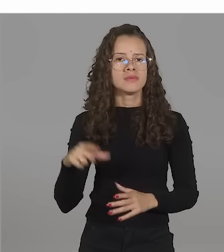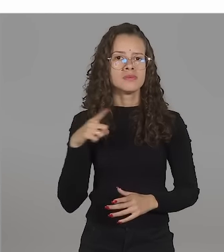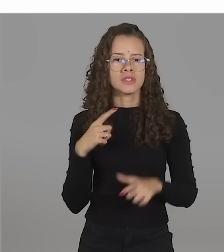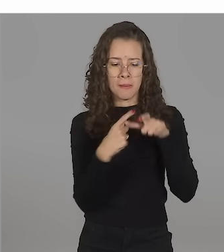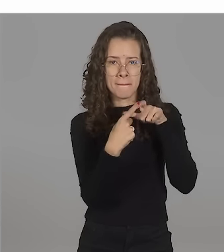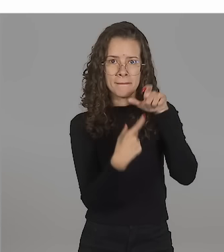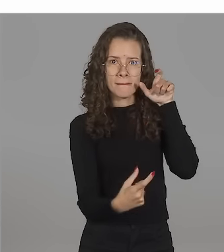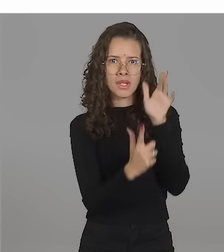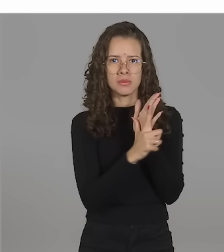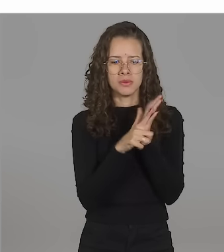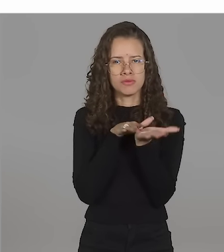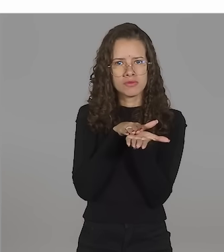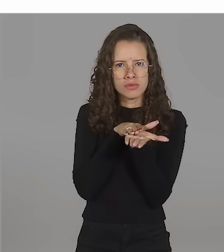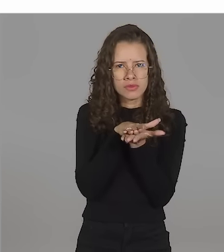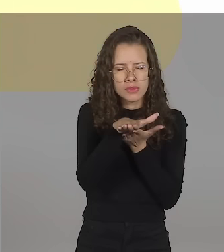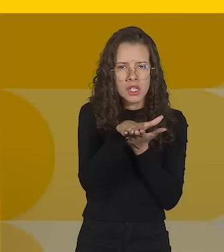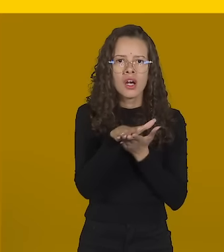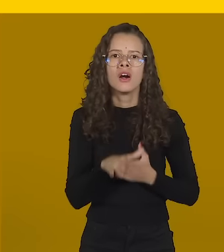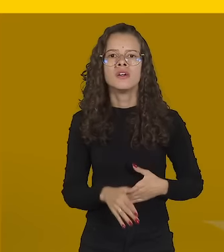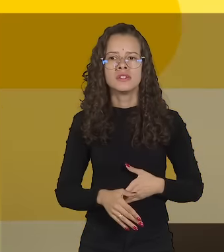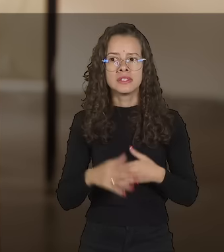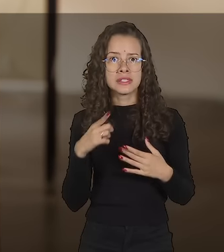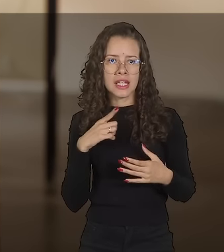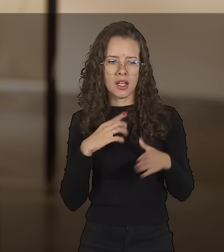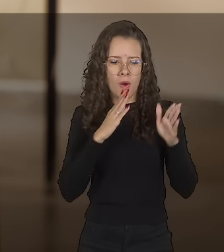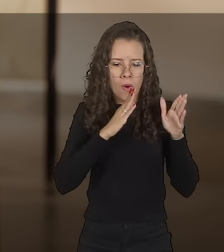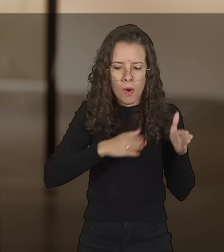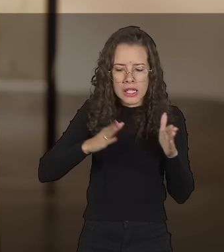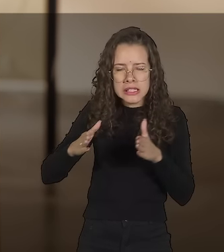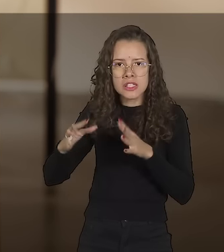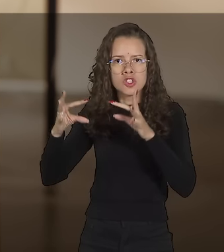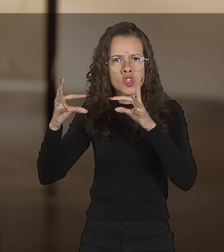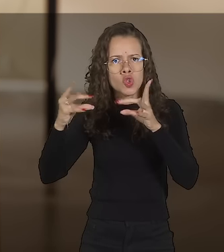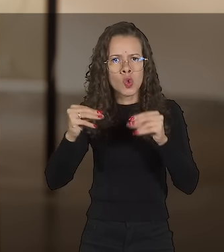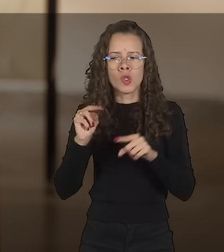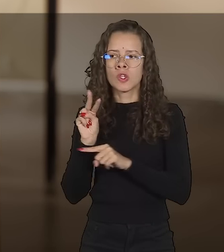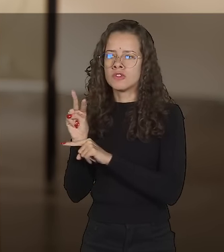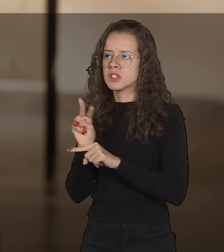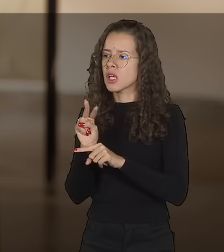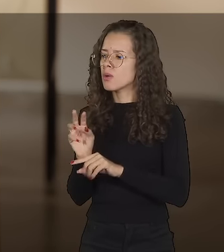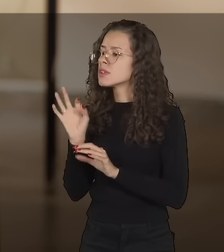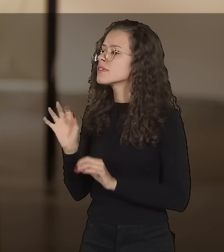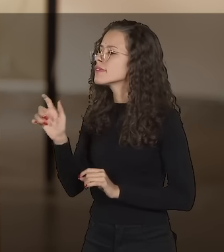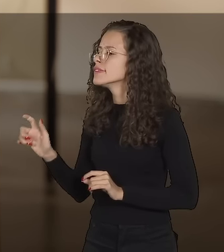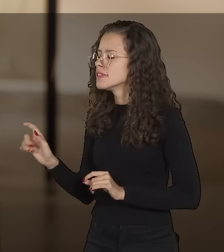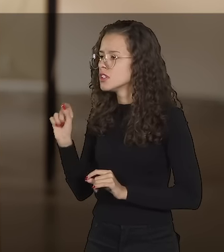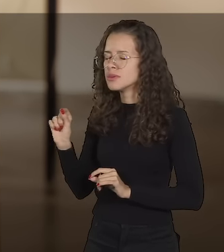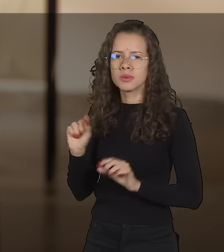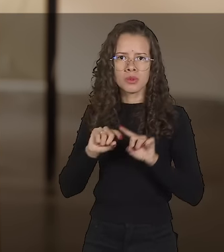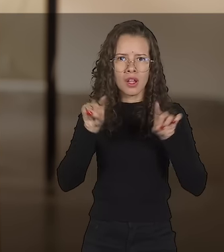Emissão da Zerésima. Sessão organizada, materiais conferidos, fiscais